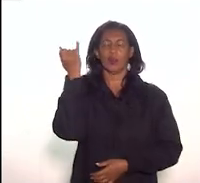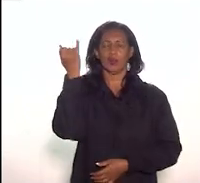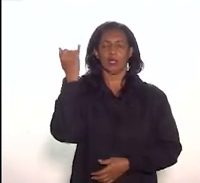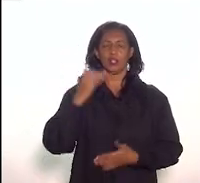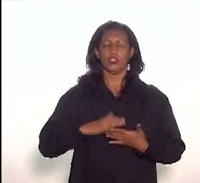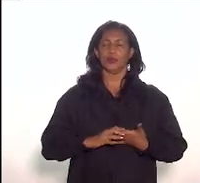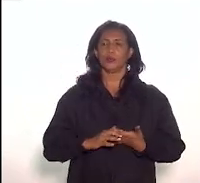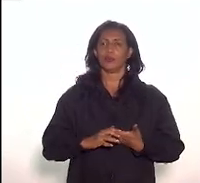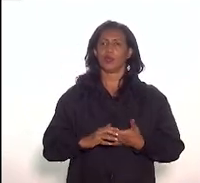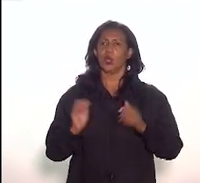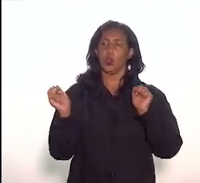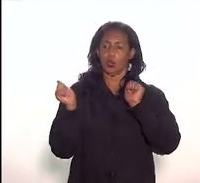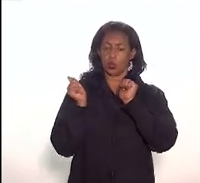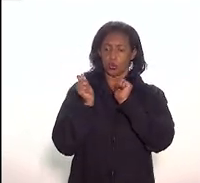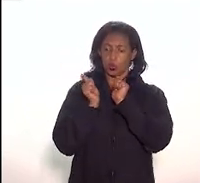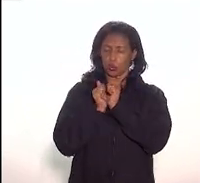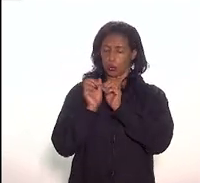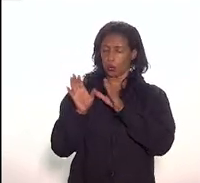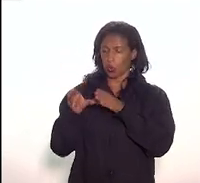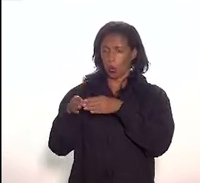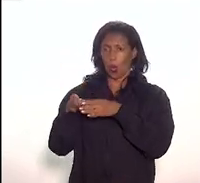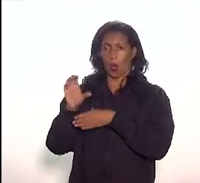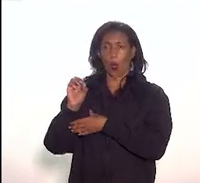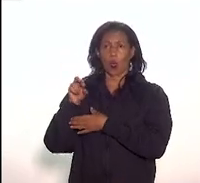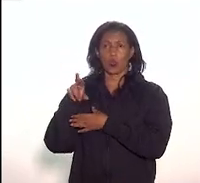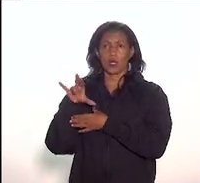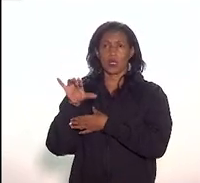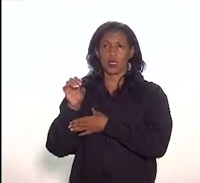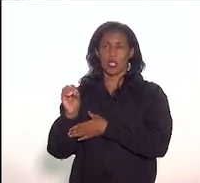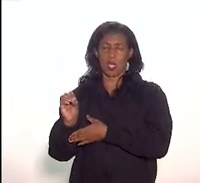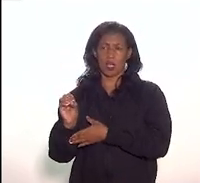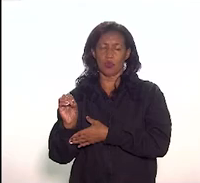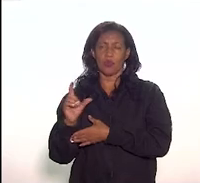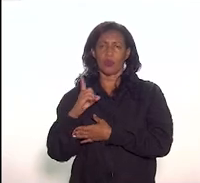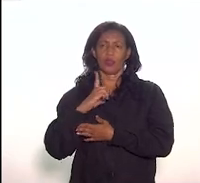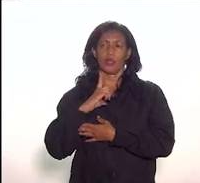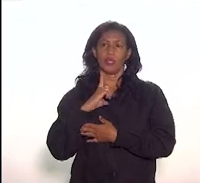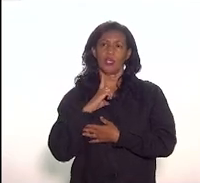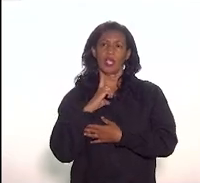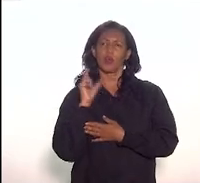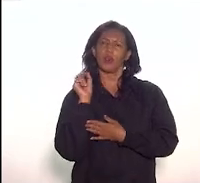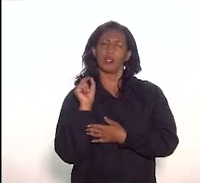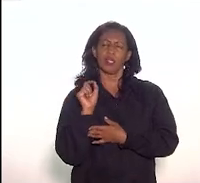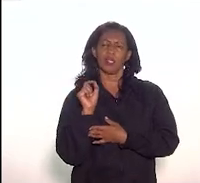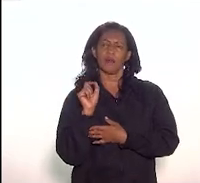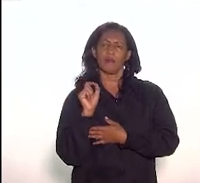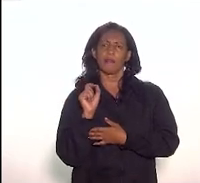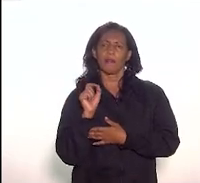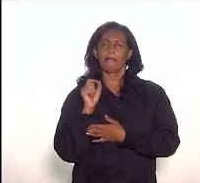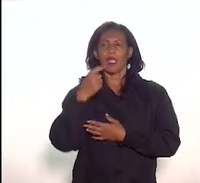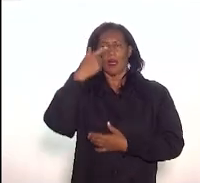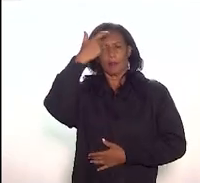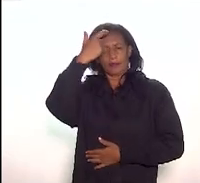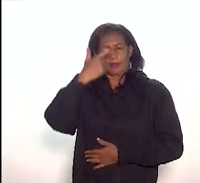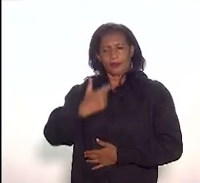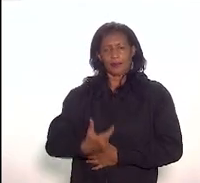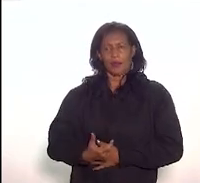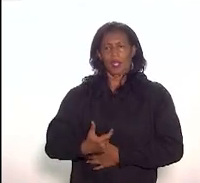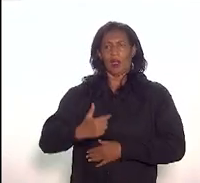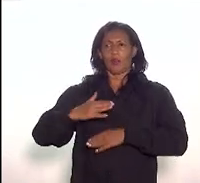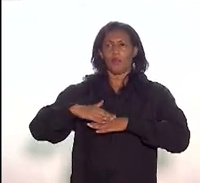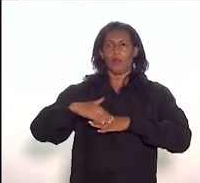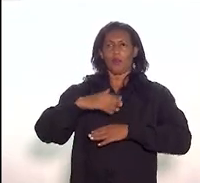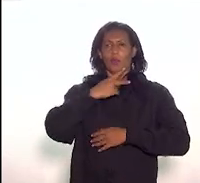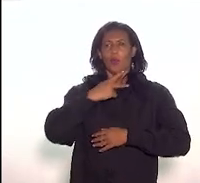Museologia juntamente com os Conselhos Regionais constitui um sistema autárquico federal com personalidade jurídica de direito público